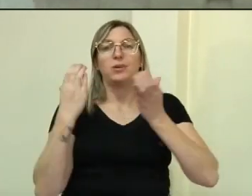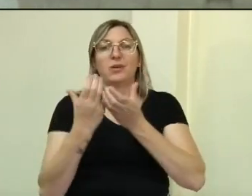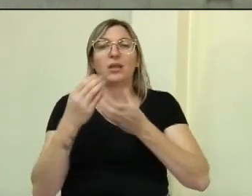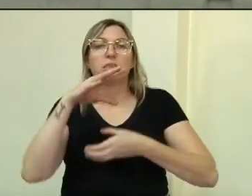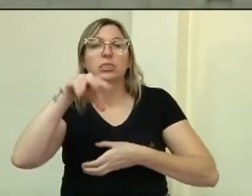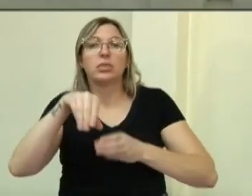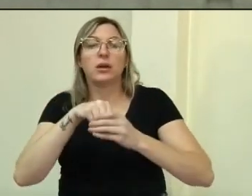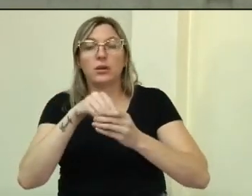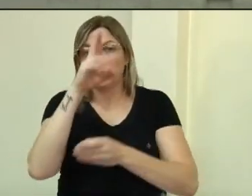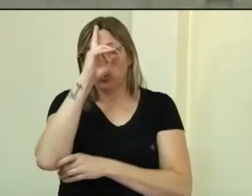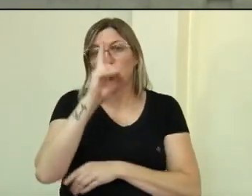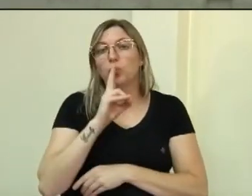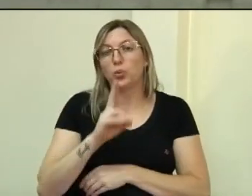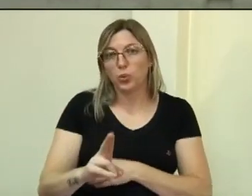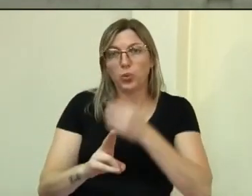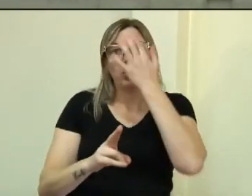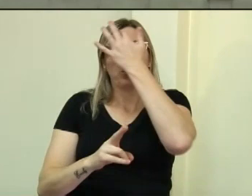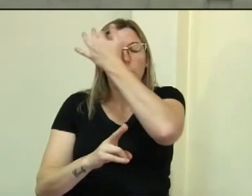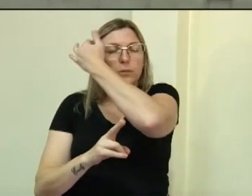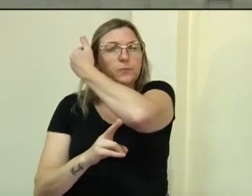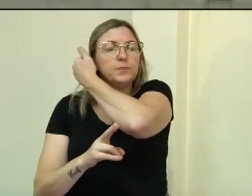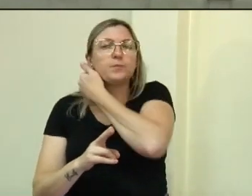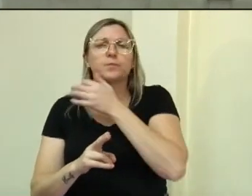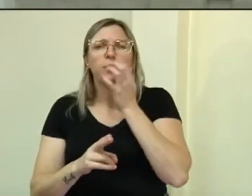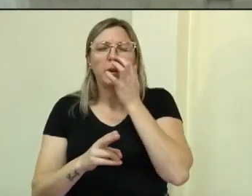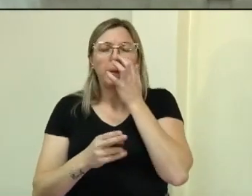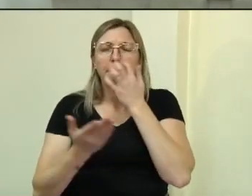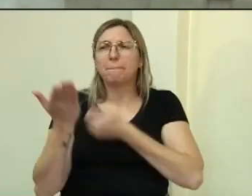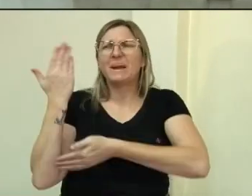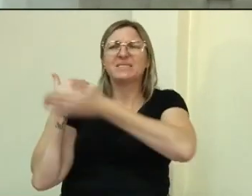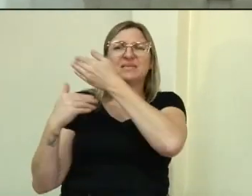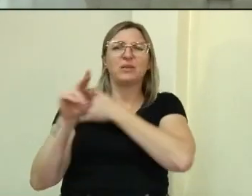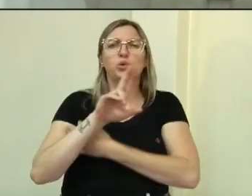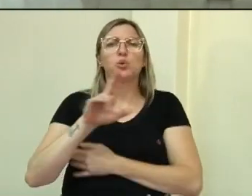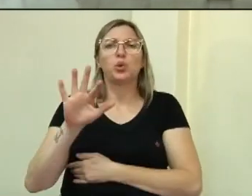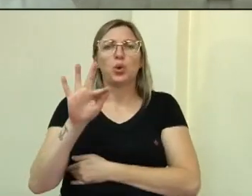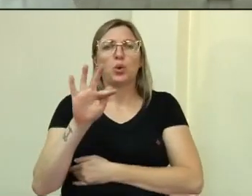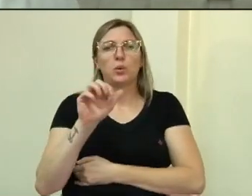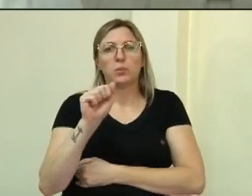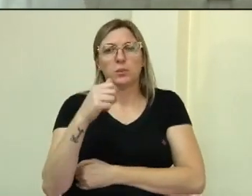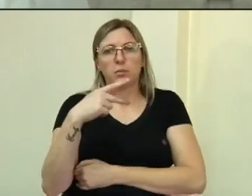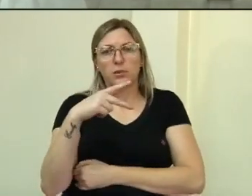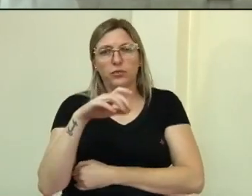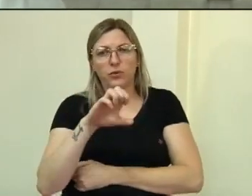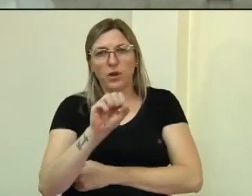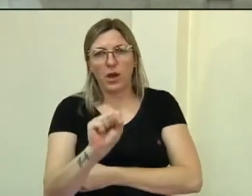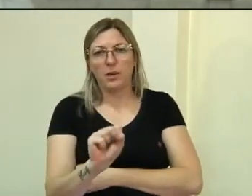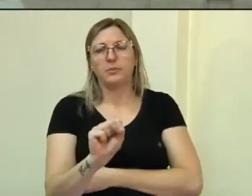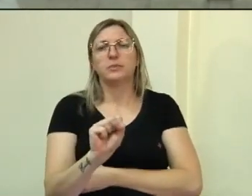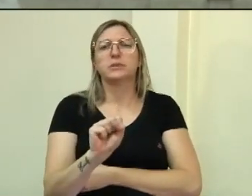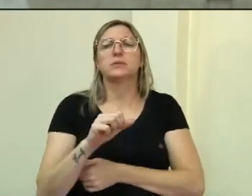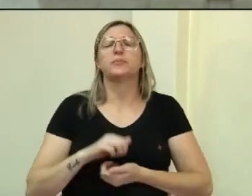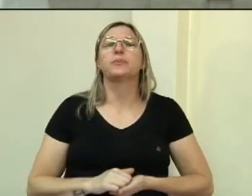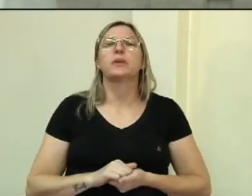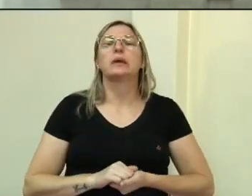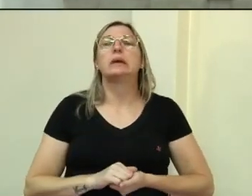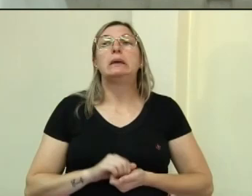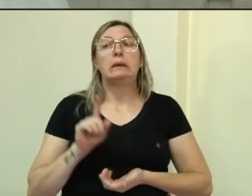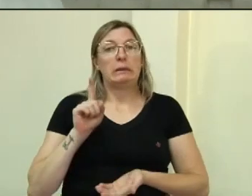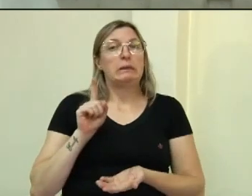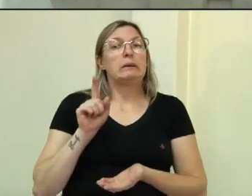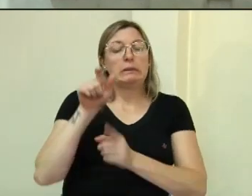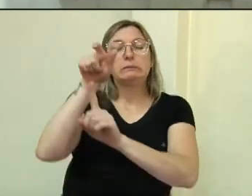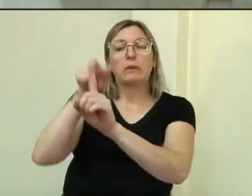URI, mas naquela oportunidade era a FAPS. E se comprometeu, depois de trabalhar no Centro